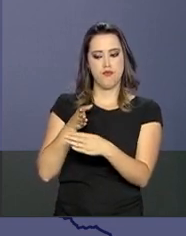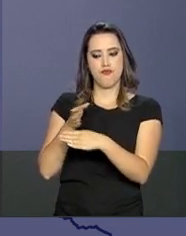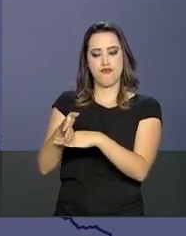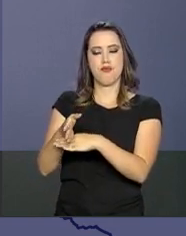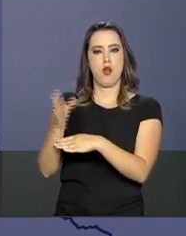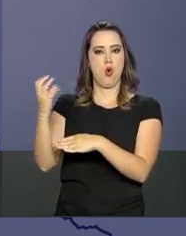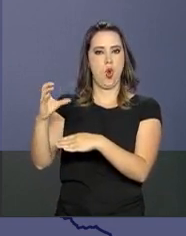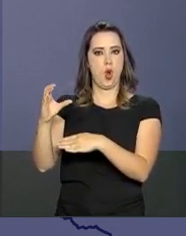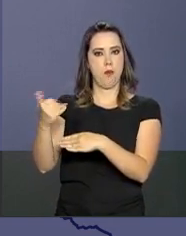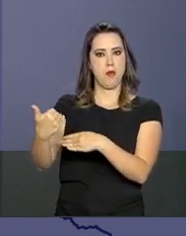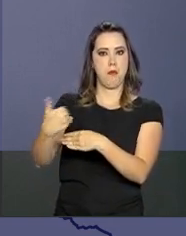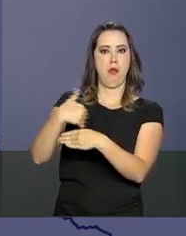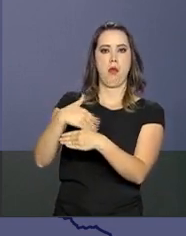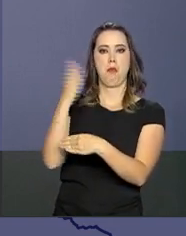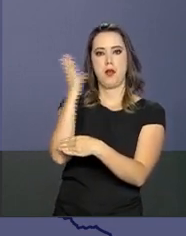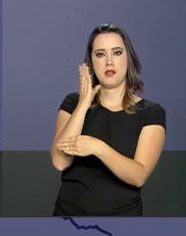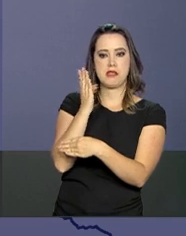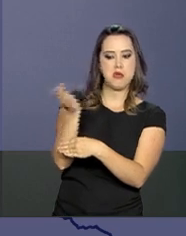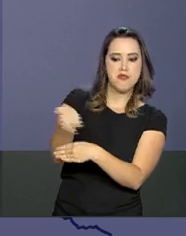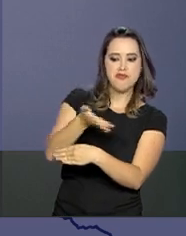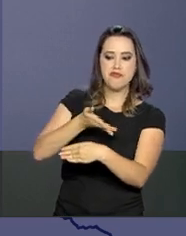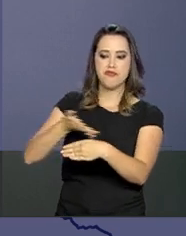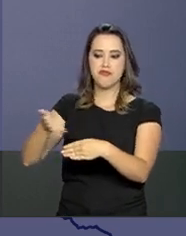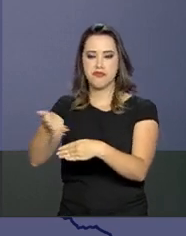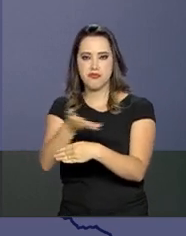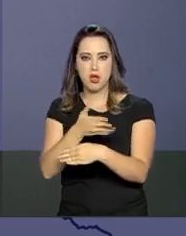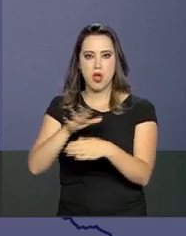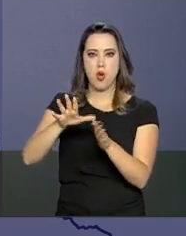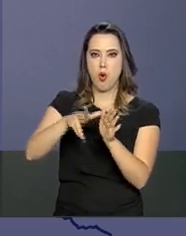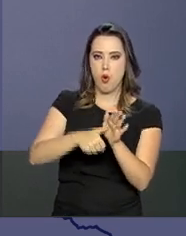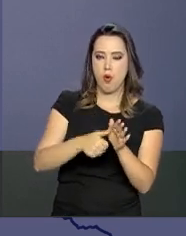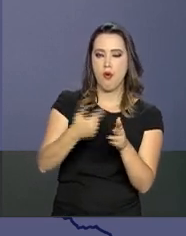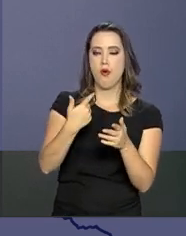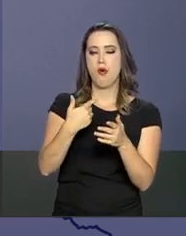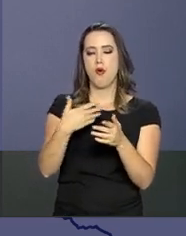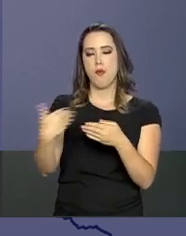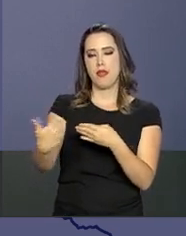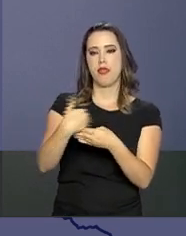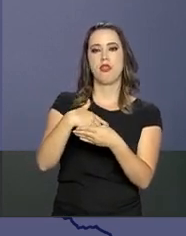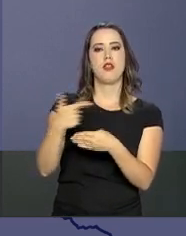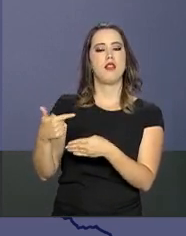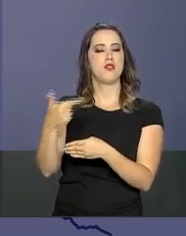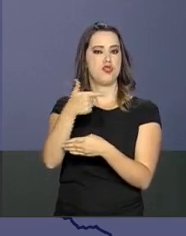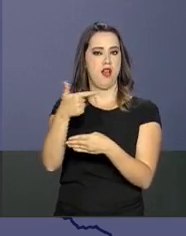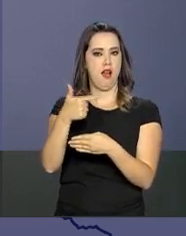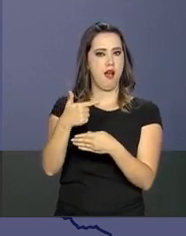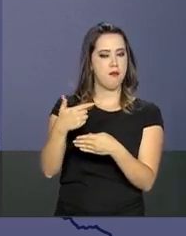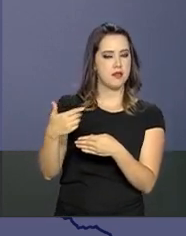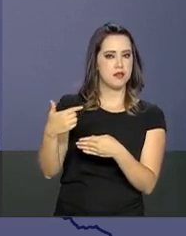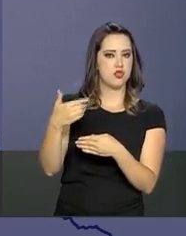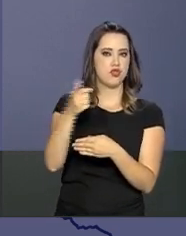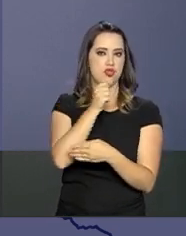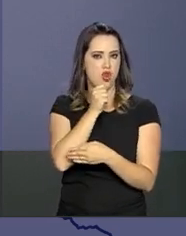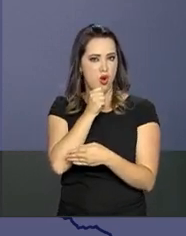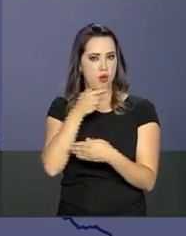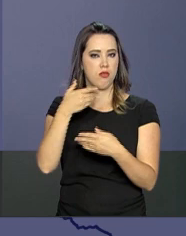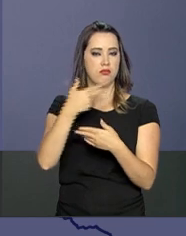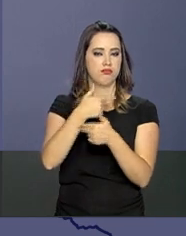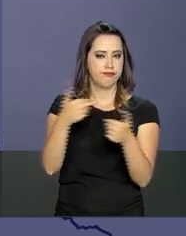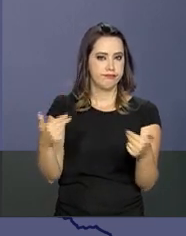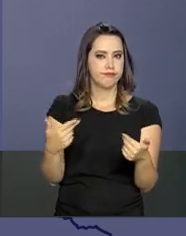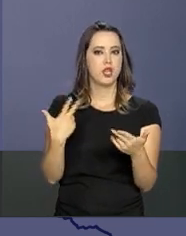relativos a tráfico de drogas, tráfico de armas e também combate ao crime organizado, a ser feito entre as nossas polícias.